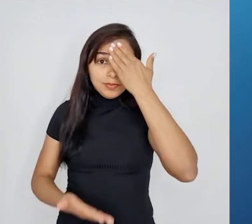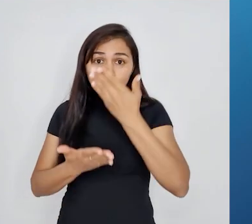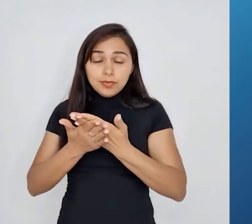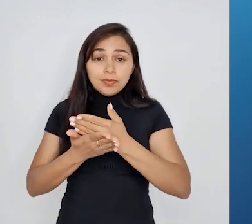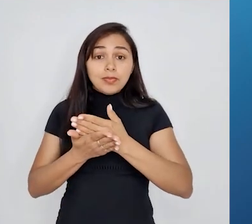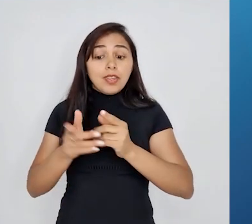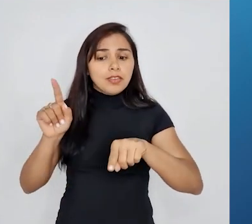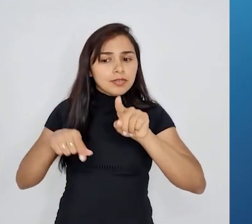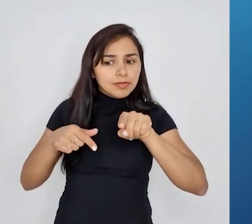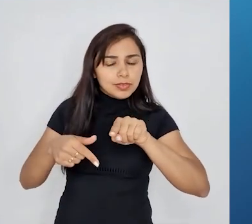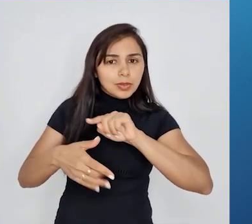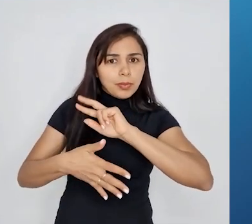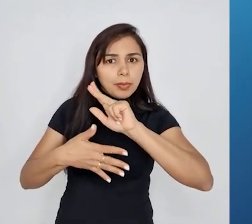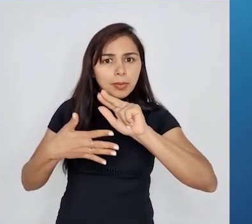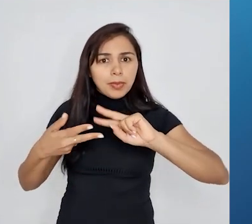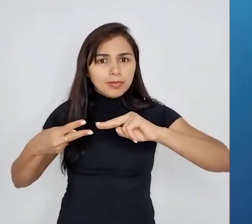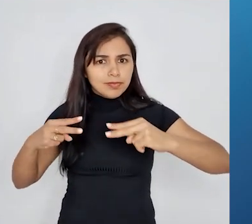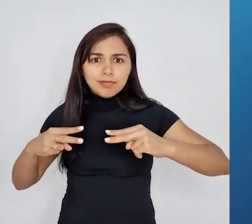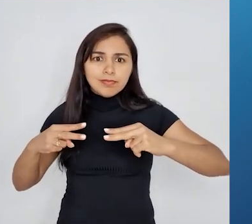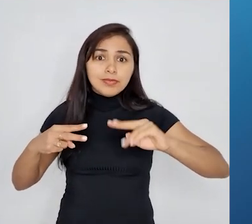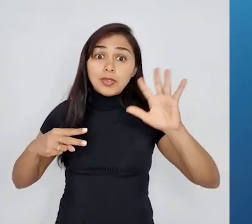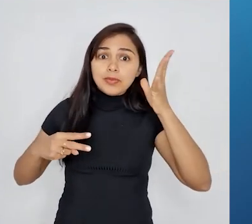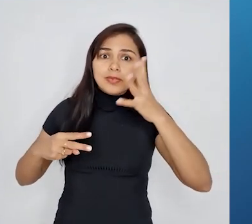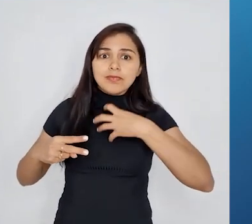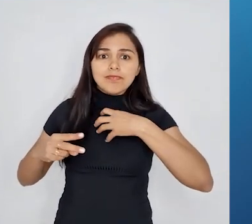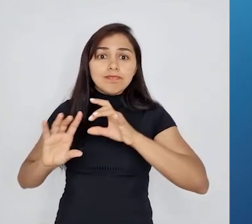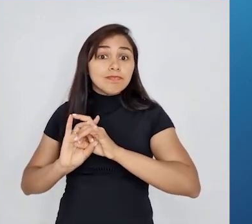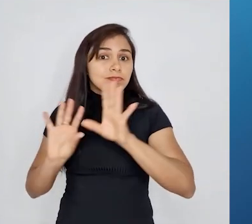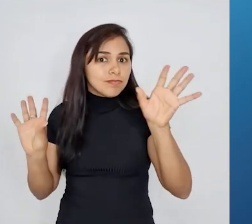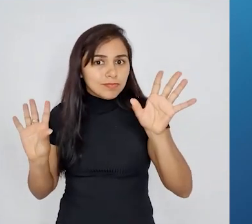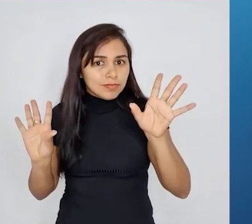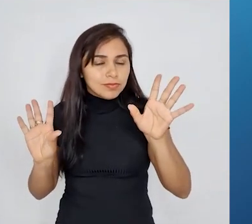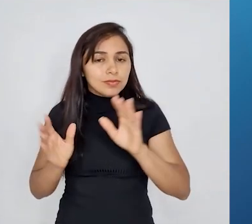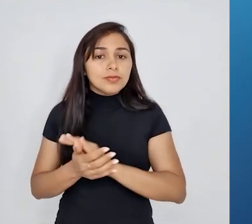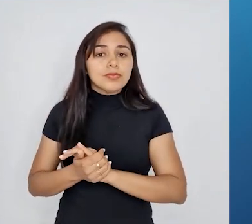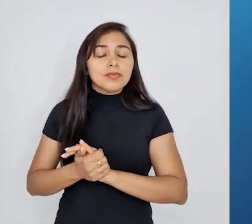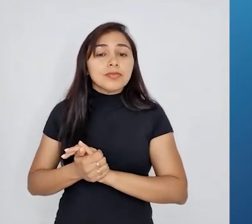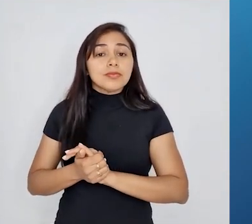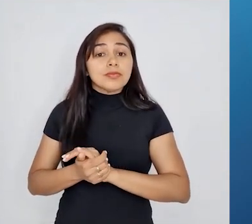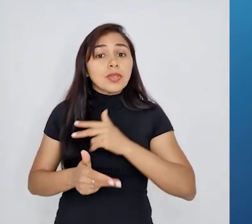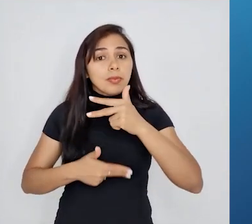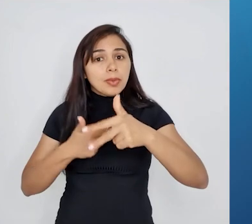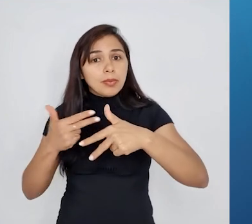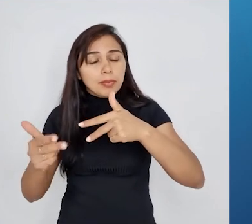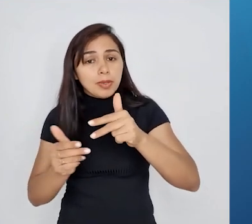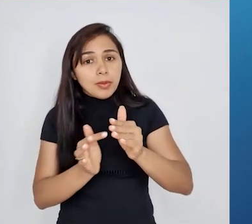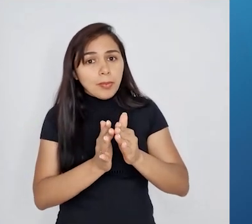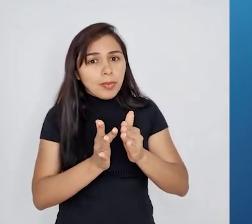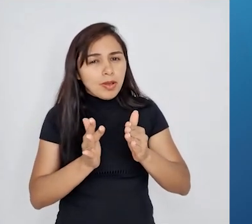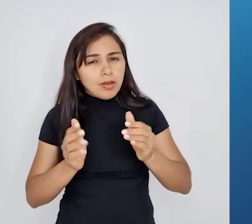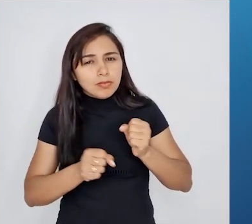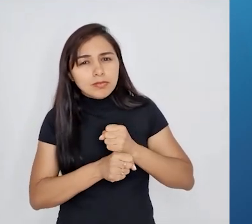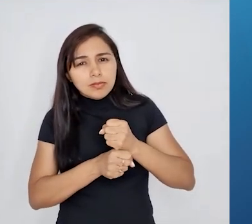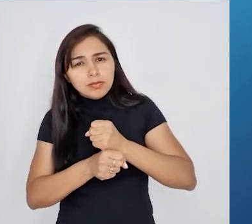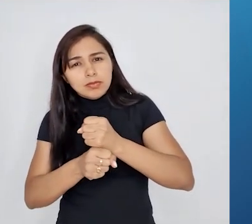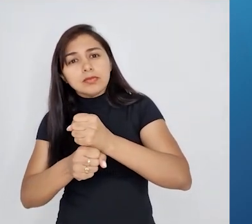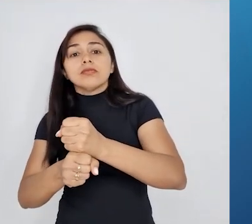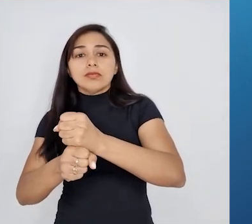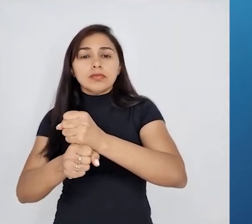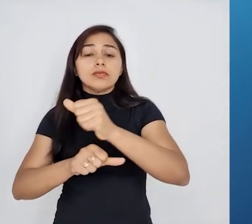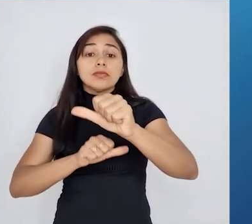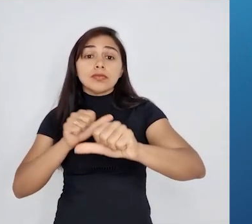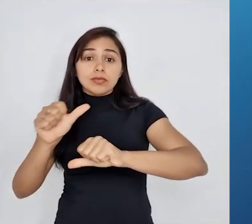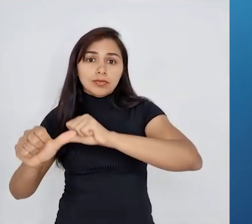aleatórias e ocorriam a caso, sendo selecionadas ao longo do tempo. No caso, a teoria de Lamarck